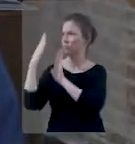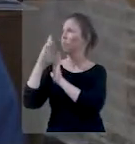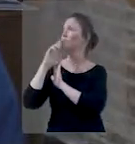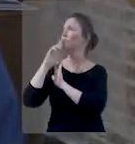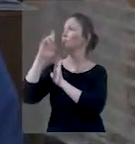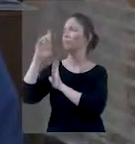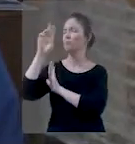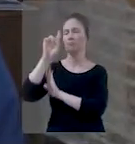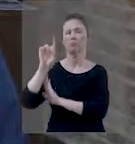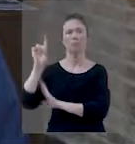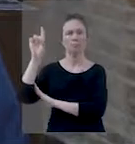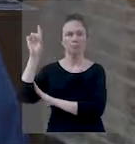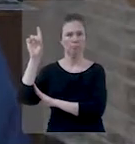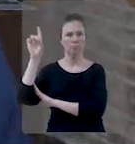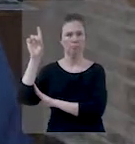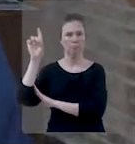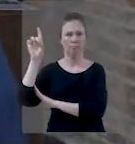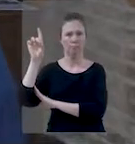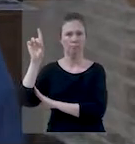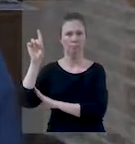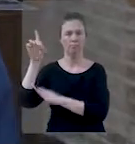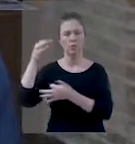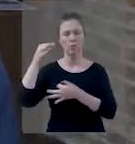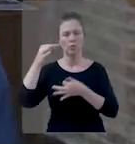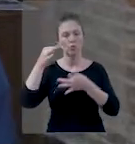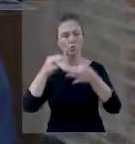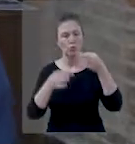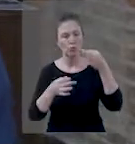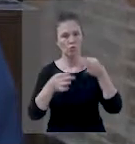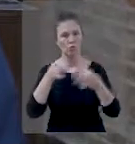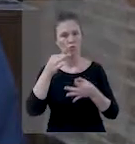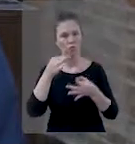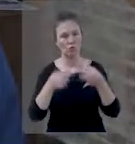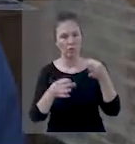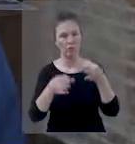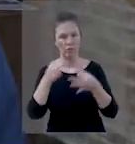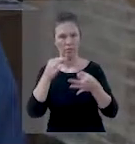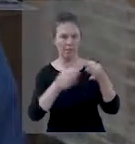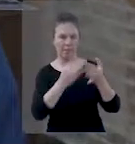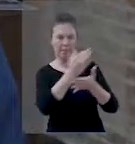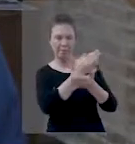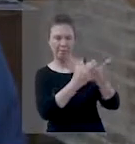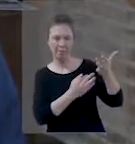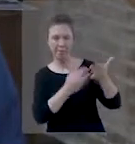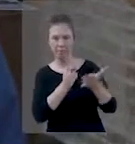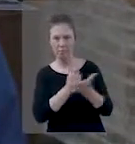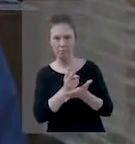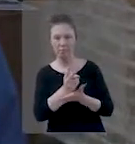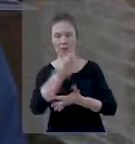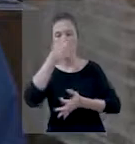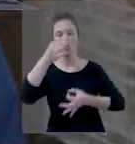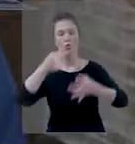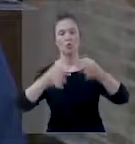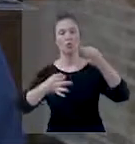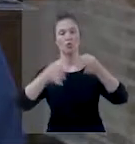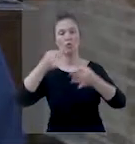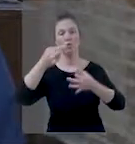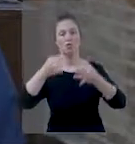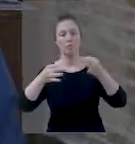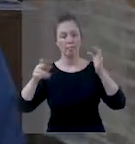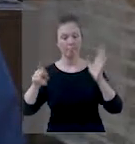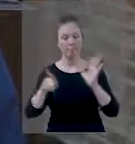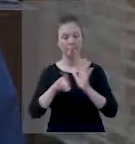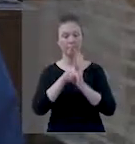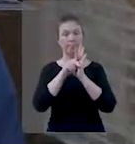que responder. A justiça, continua, continua aqui o texto, a justiça do